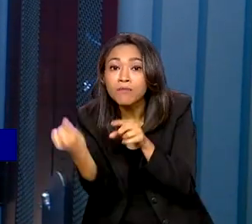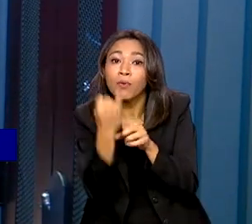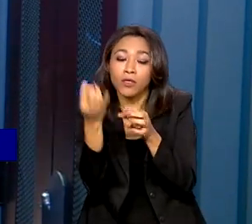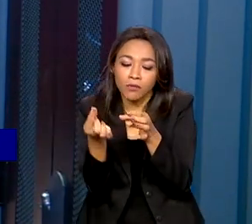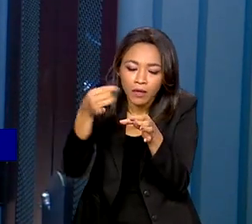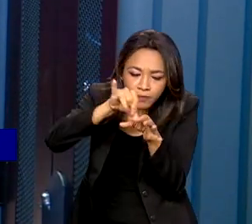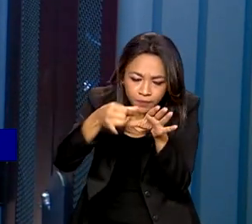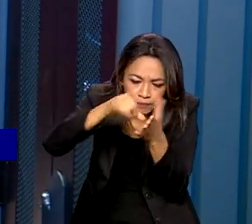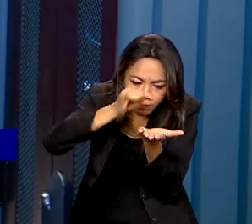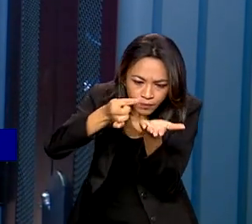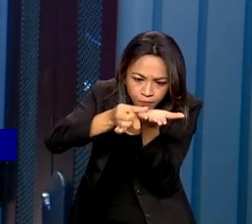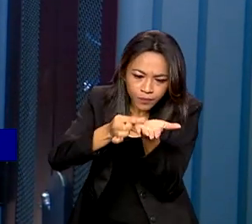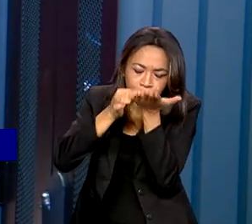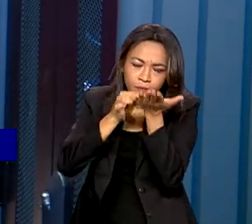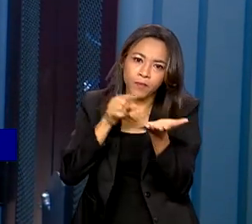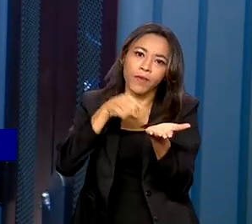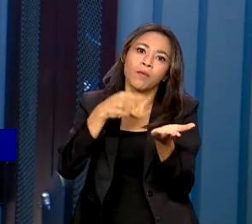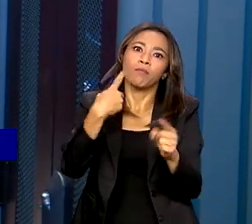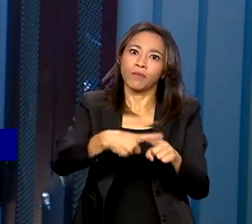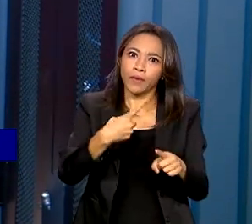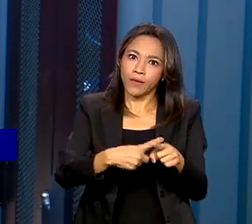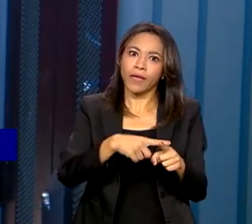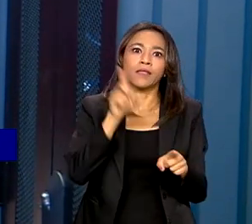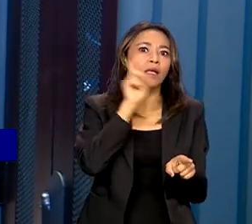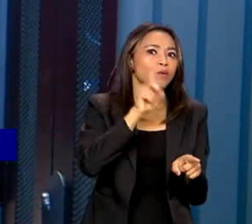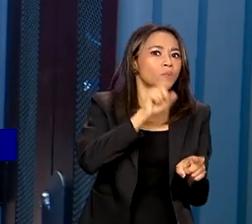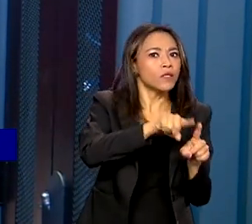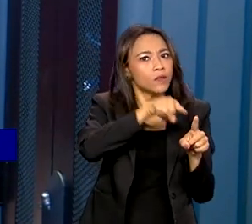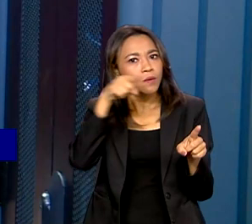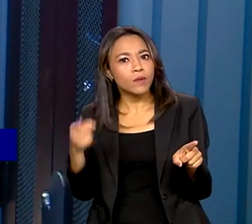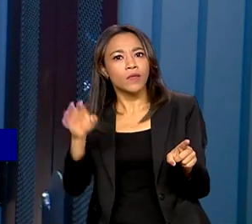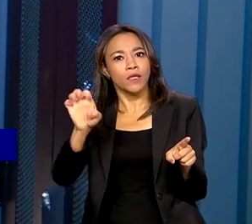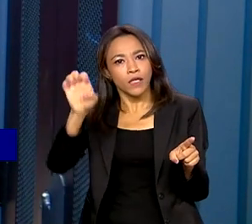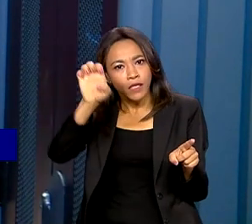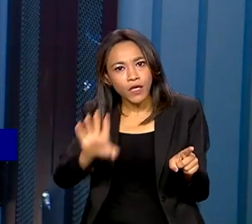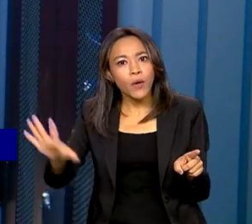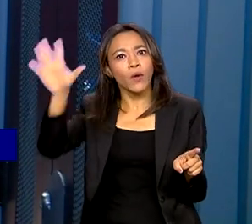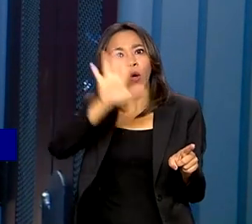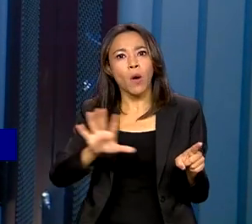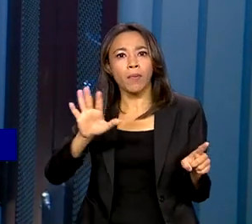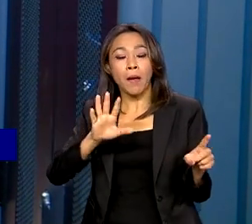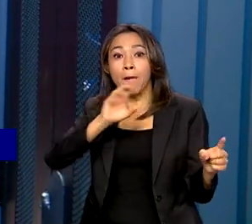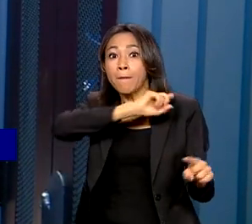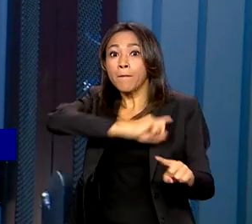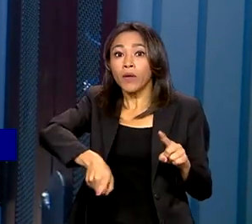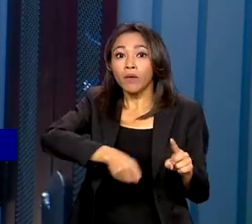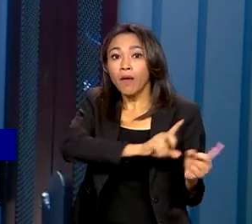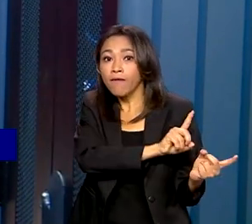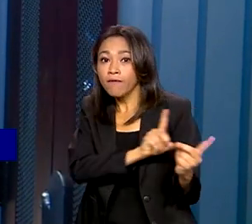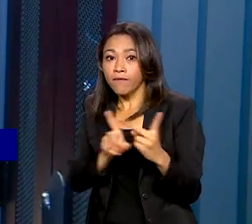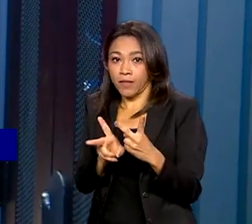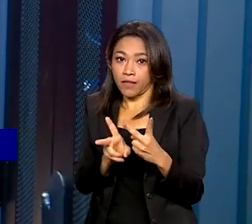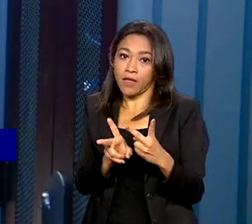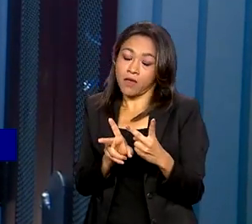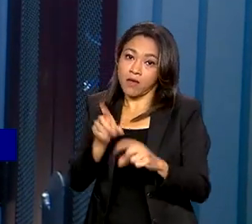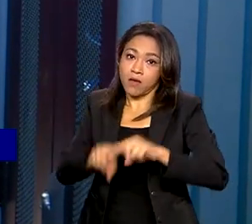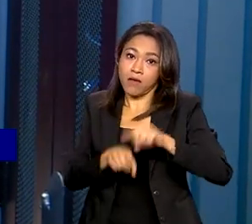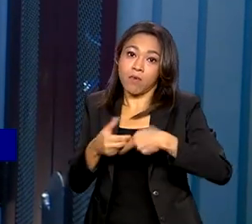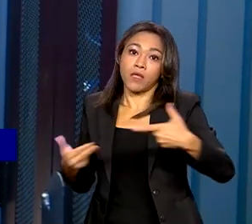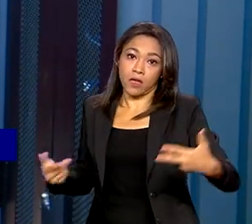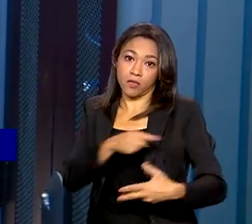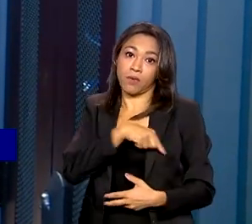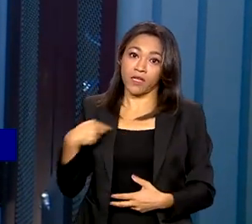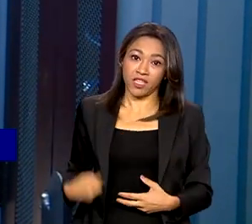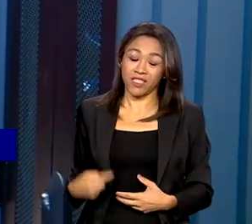após Estados Unidos e Europa restringirem a exportação de chips para a China. E é o mais recente episódio